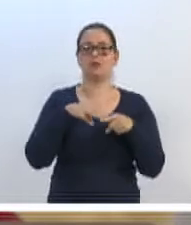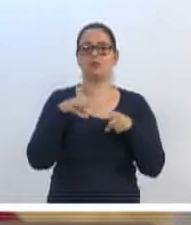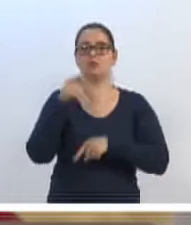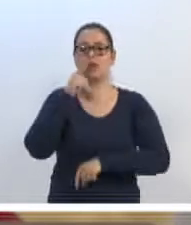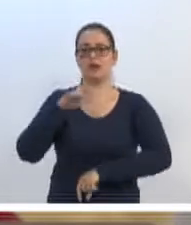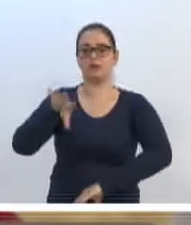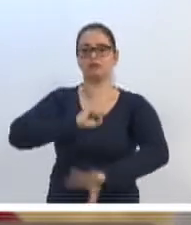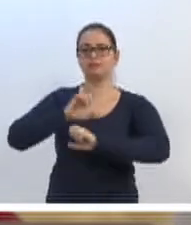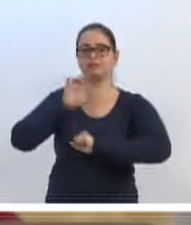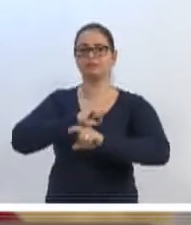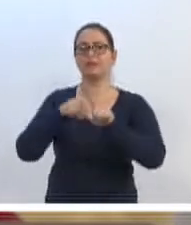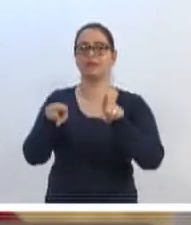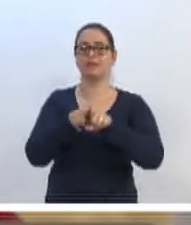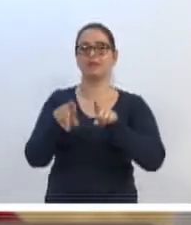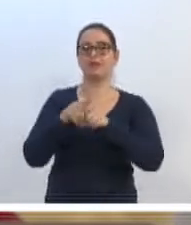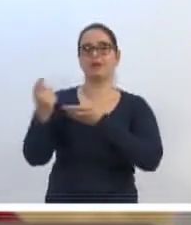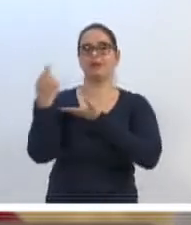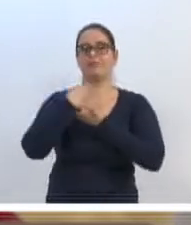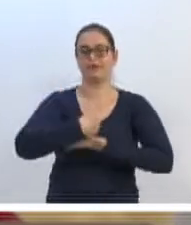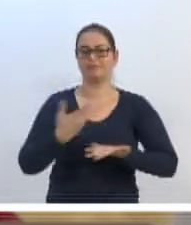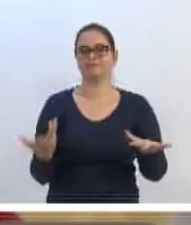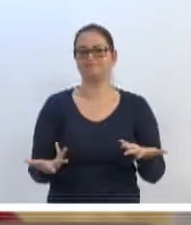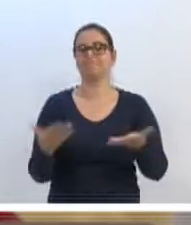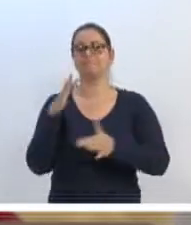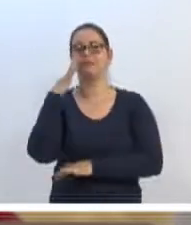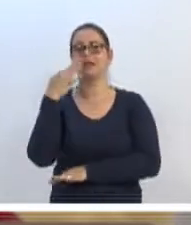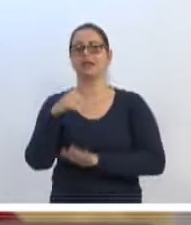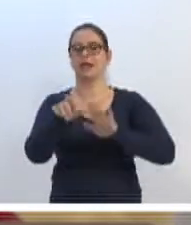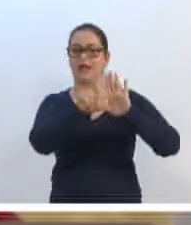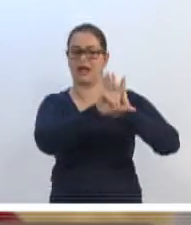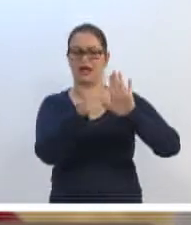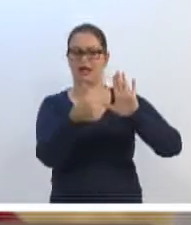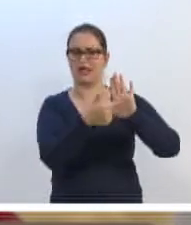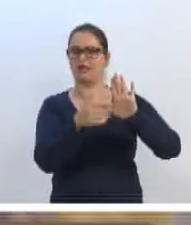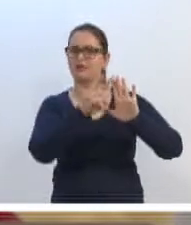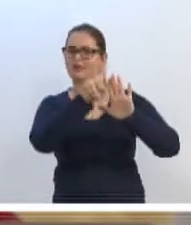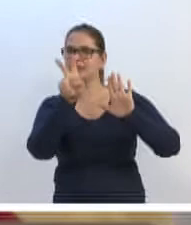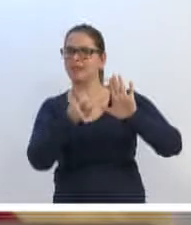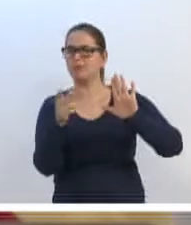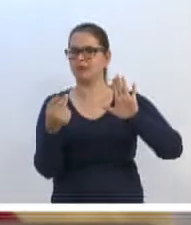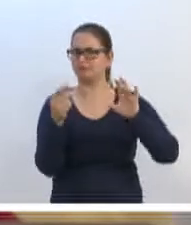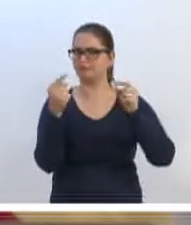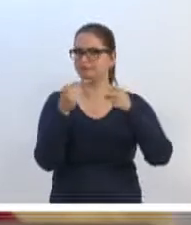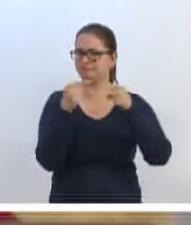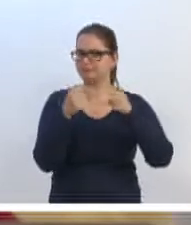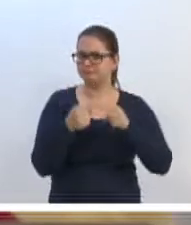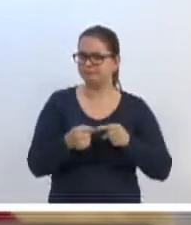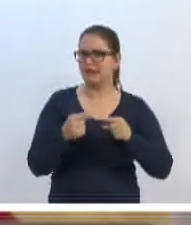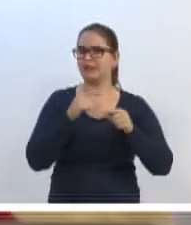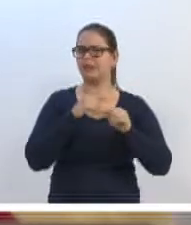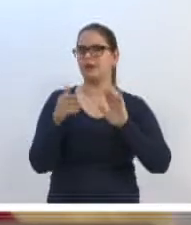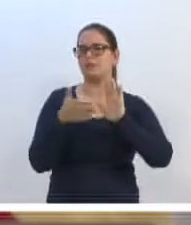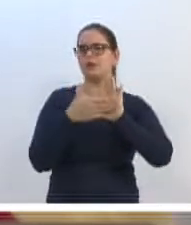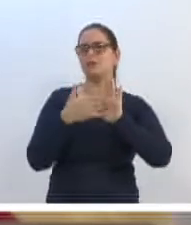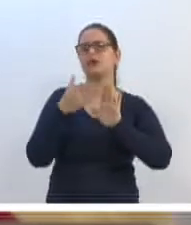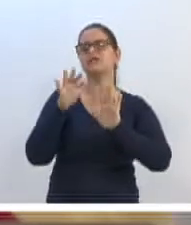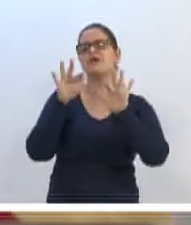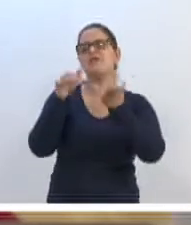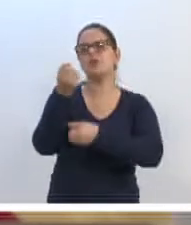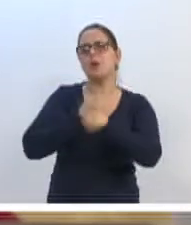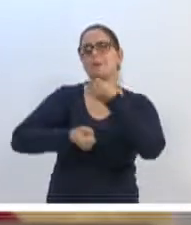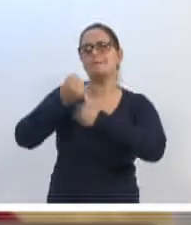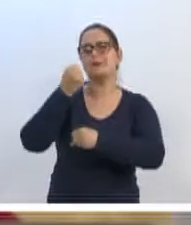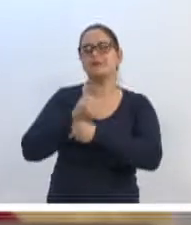isso. Então, para que vocês entendam, nós temos aí a legislação que ela trata a respeito disso, foi uma legislação que ela foi proposta no final do ano passado,